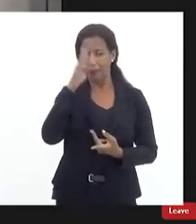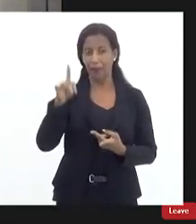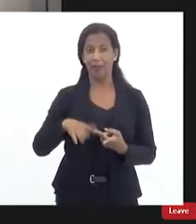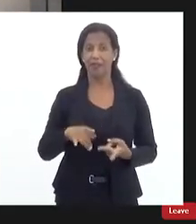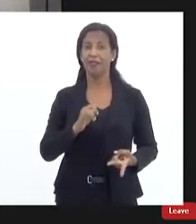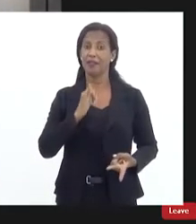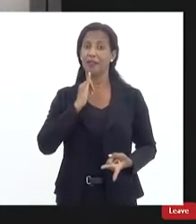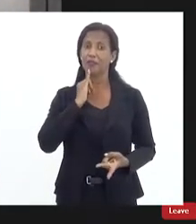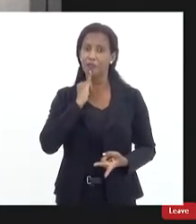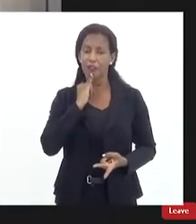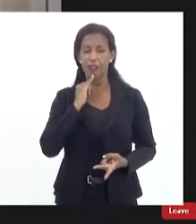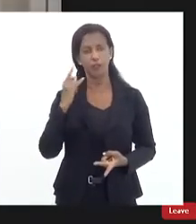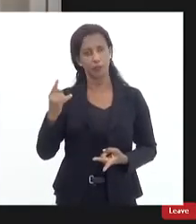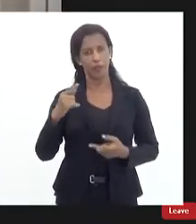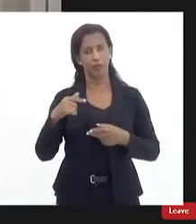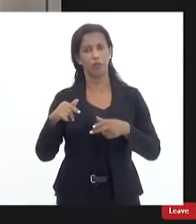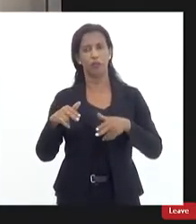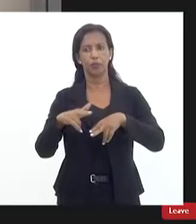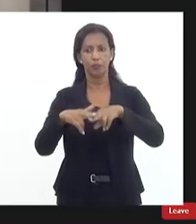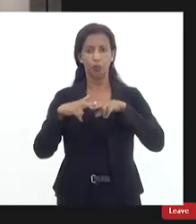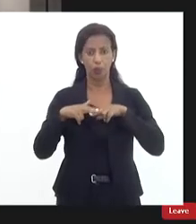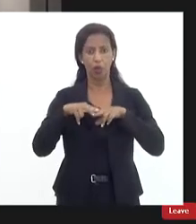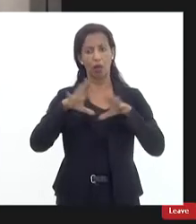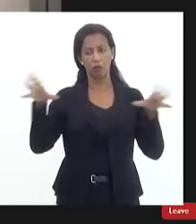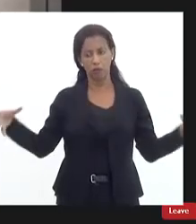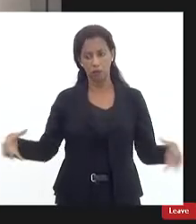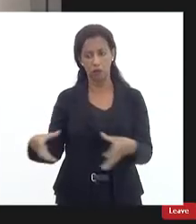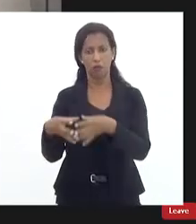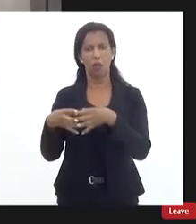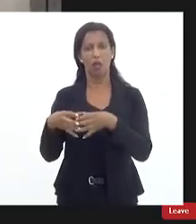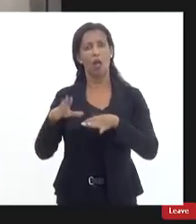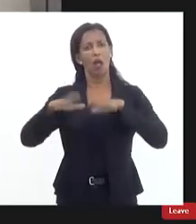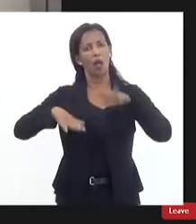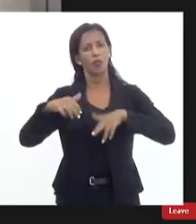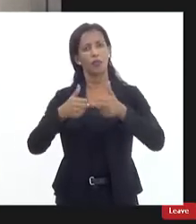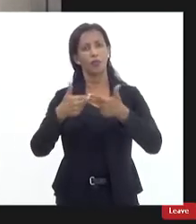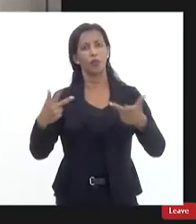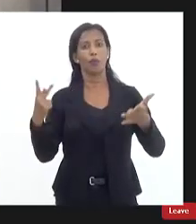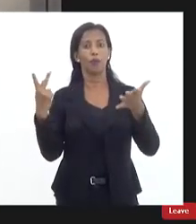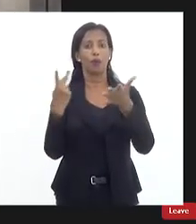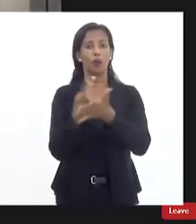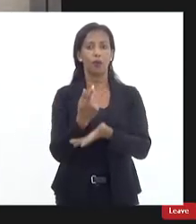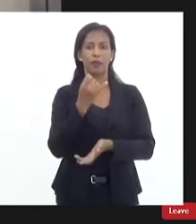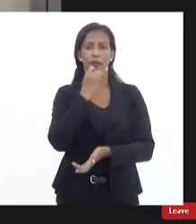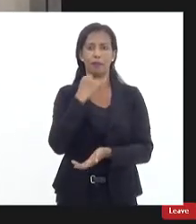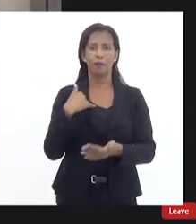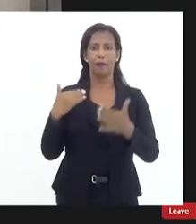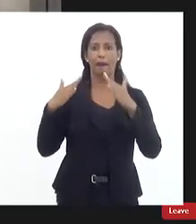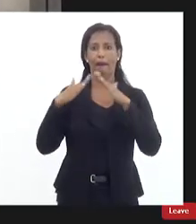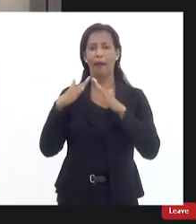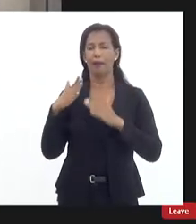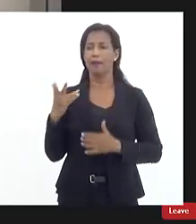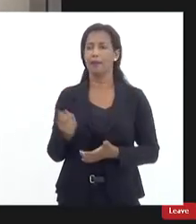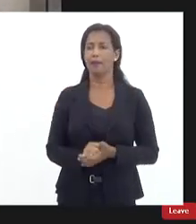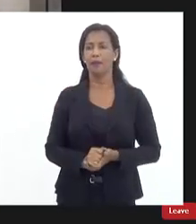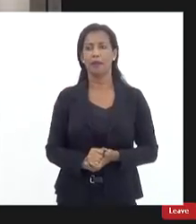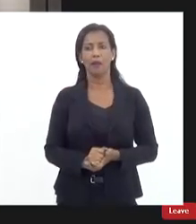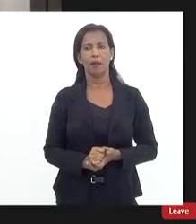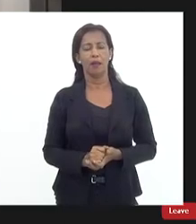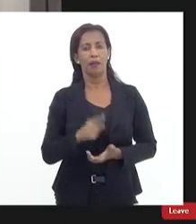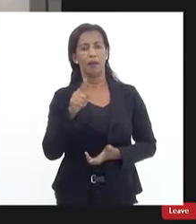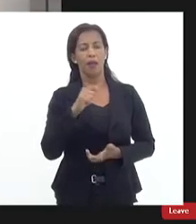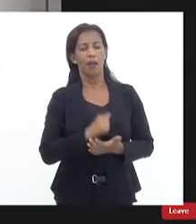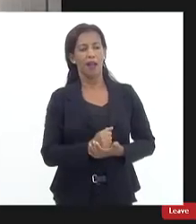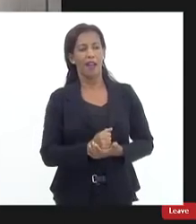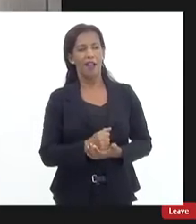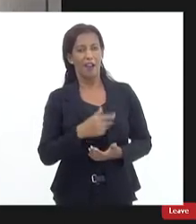infelizmente por causa dessas pragas nós às vezes temos por exemplo coisas como acontece na minha casa das minhas filhas falam papai eu quero ser não faz concurso para